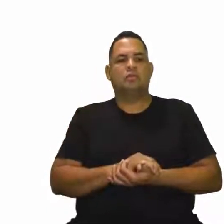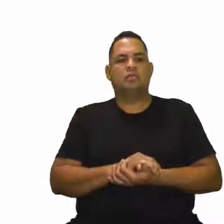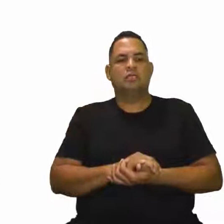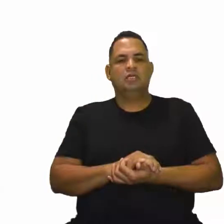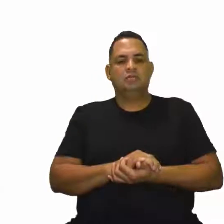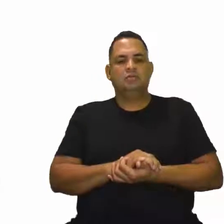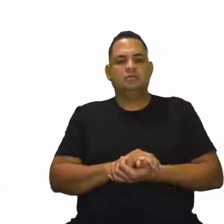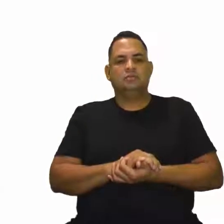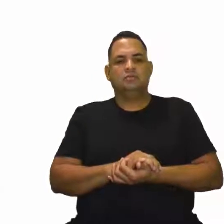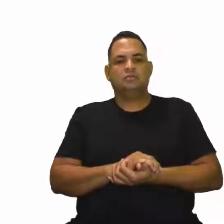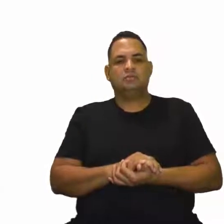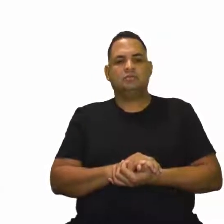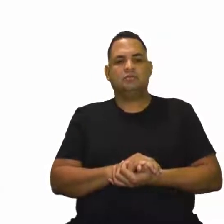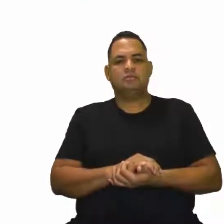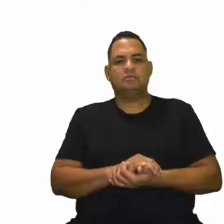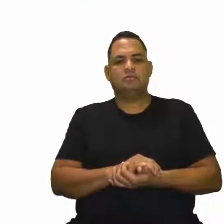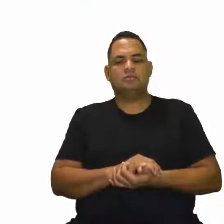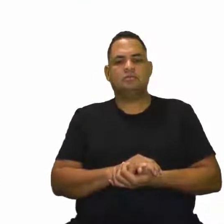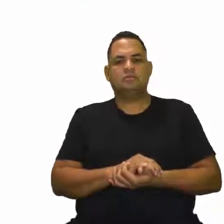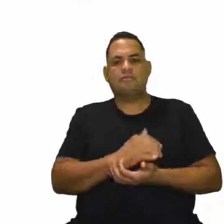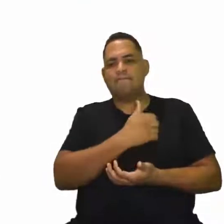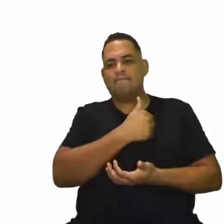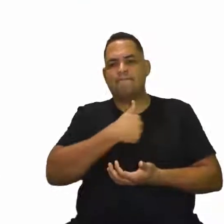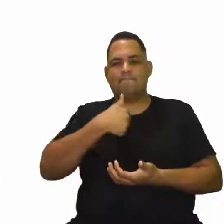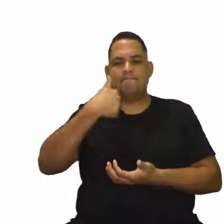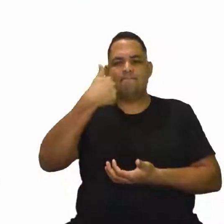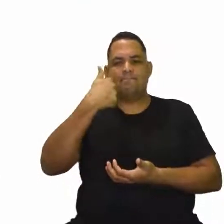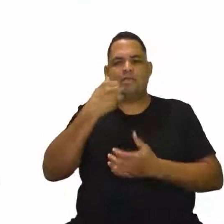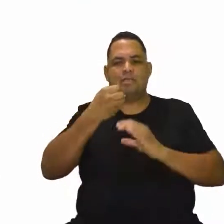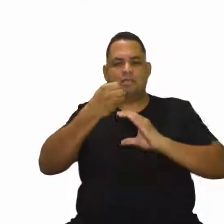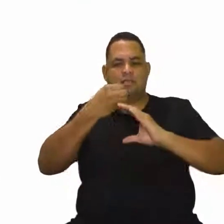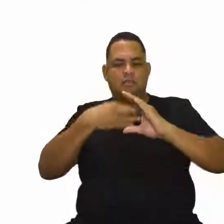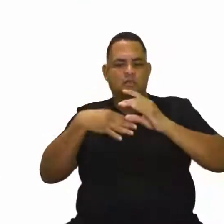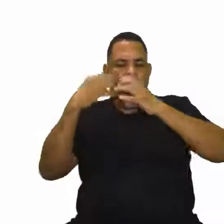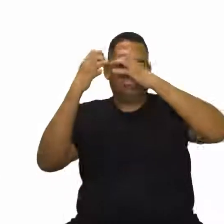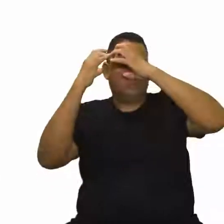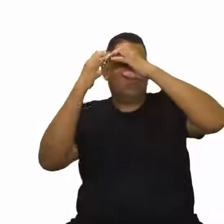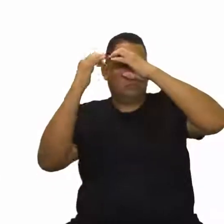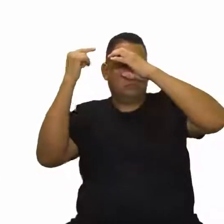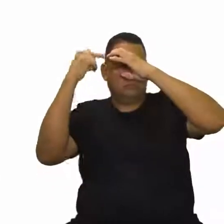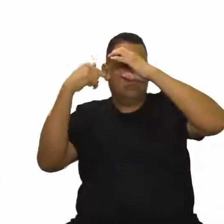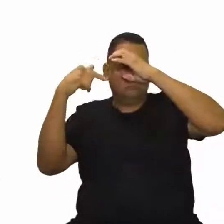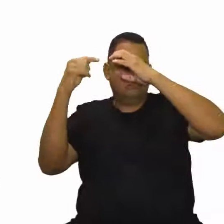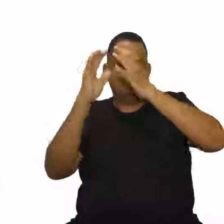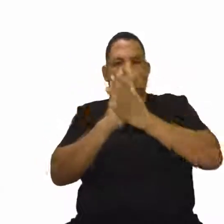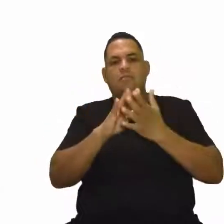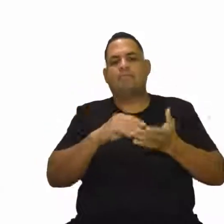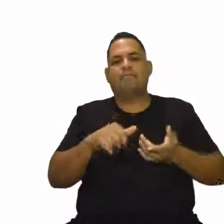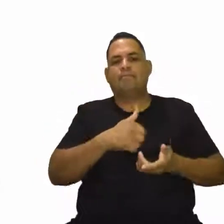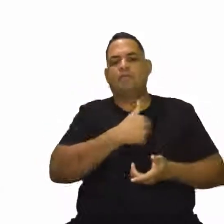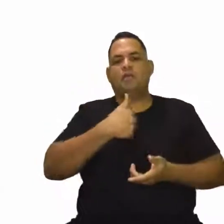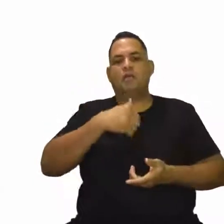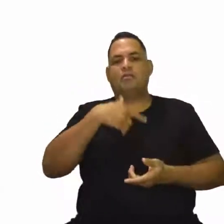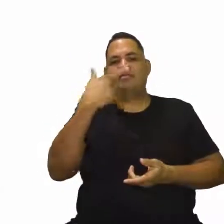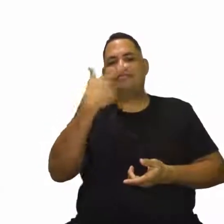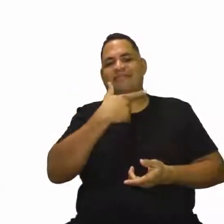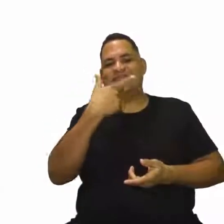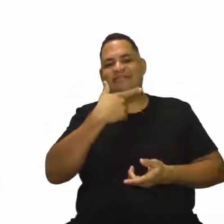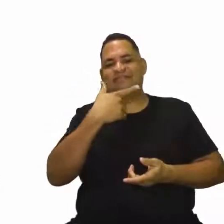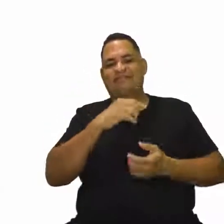falando de um idoso ativo. Vai melhorar também aí as funções cognitivas, como, por exemplo, mais humor,